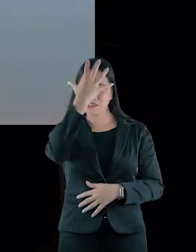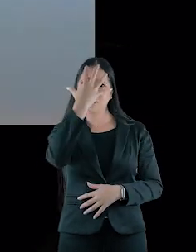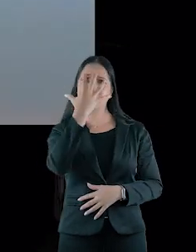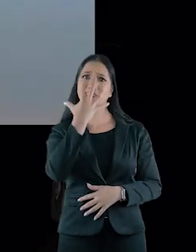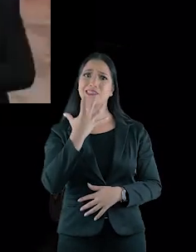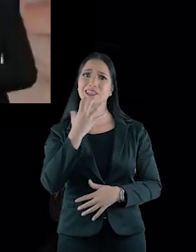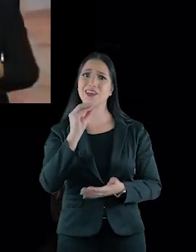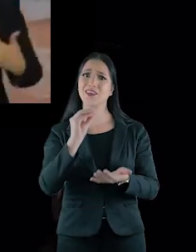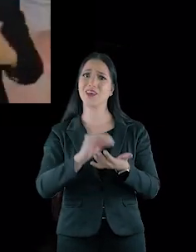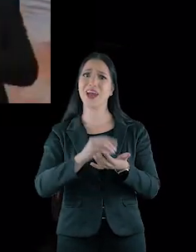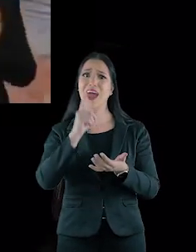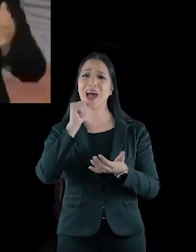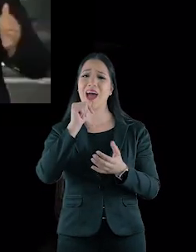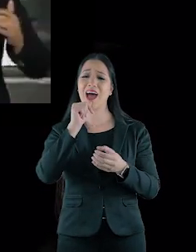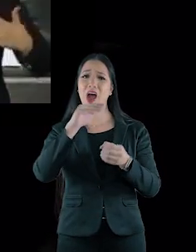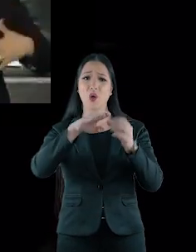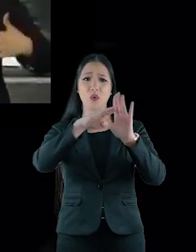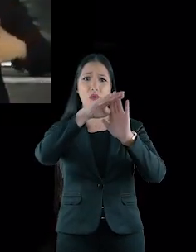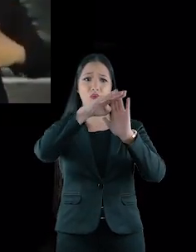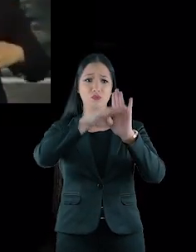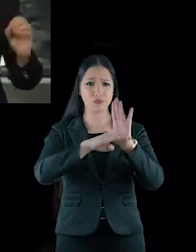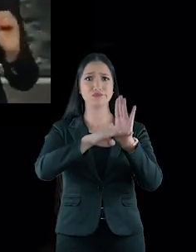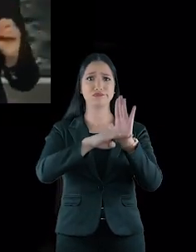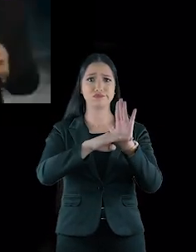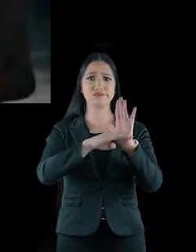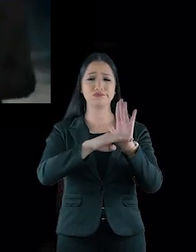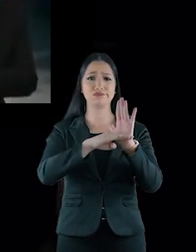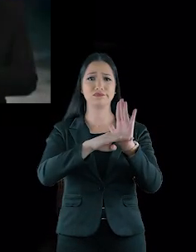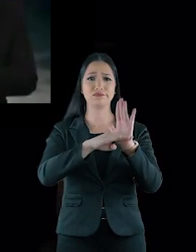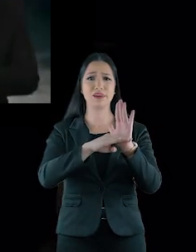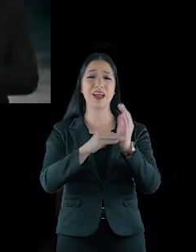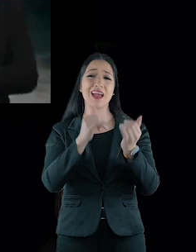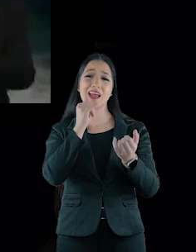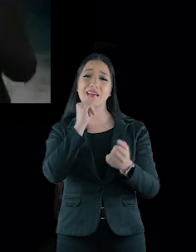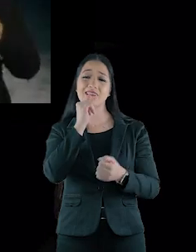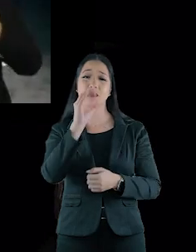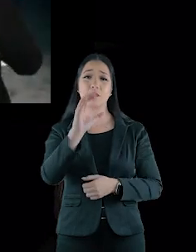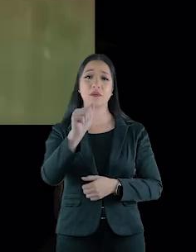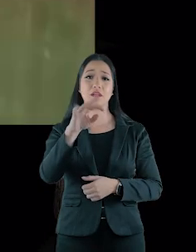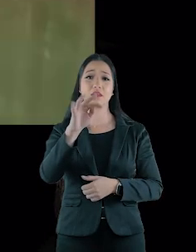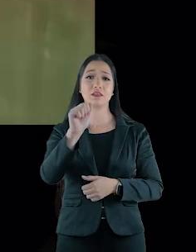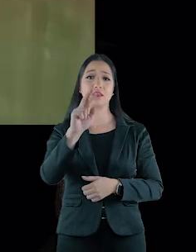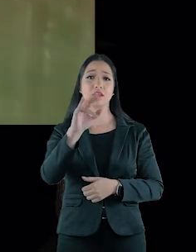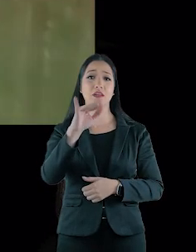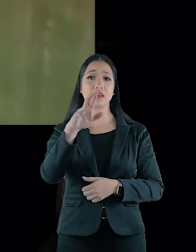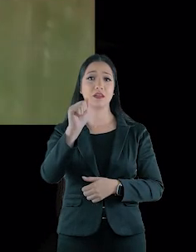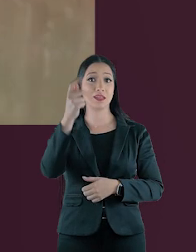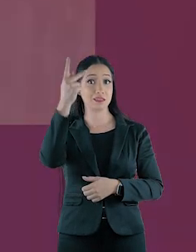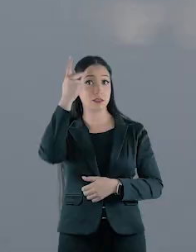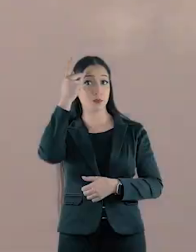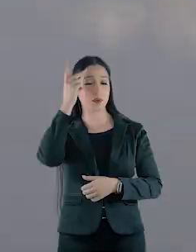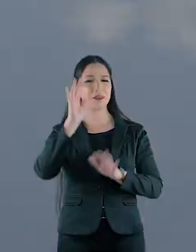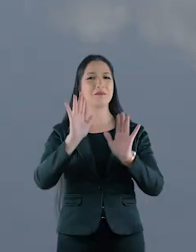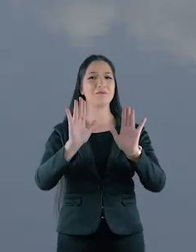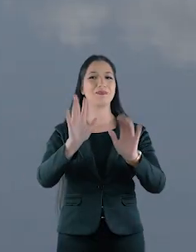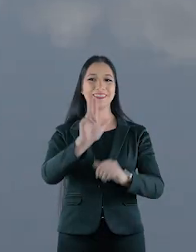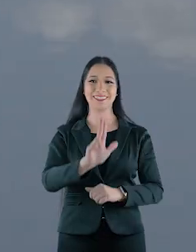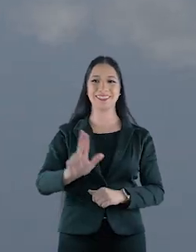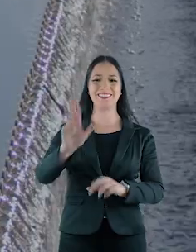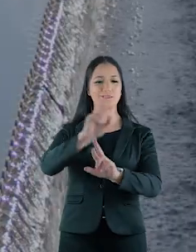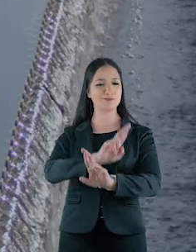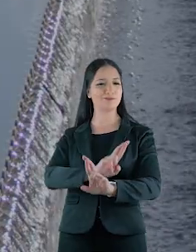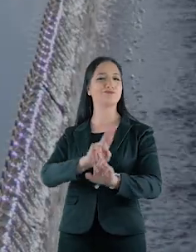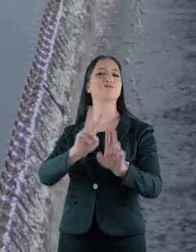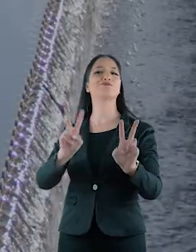crise hídrica severa, com falta de abastecimento e reservatórios operando no volume morto, como o da Cantareira em São Paulo. Em